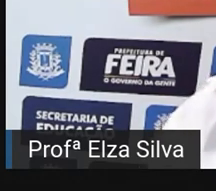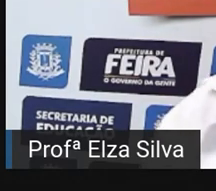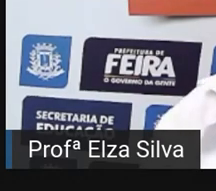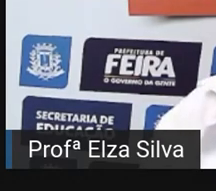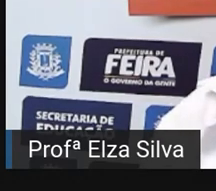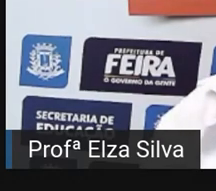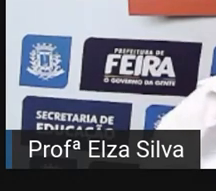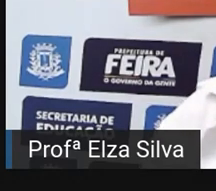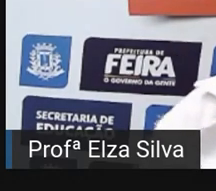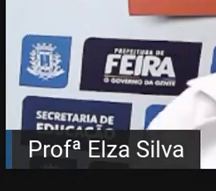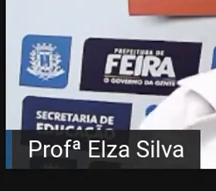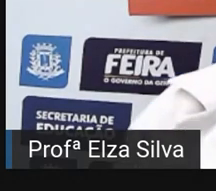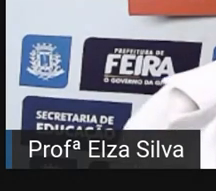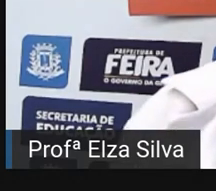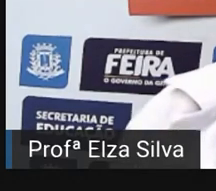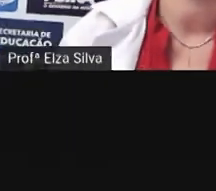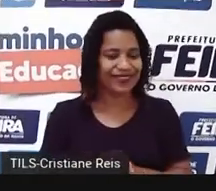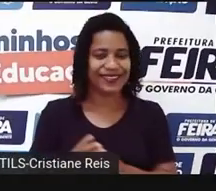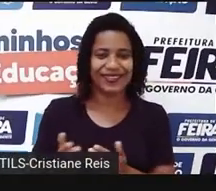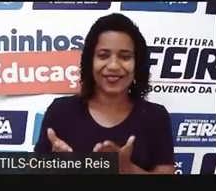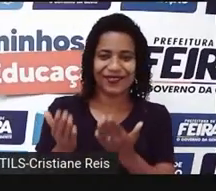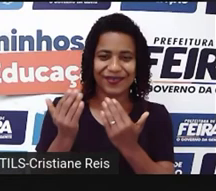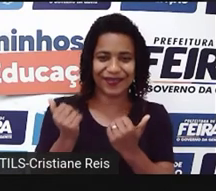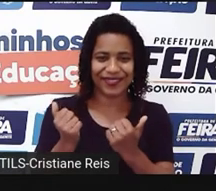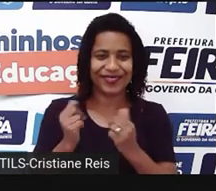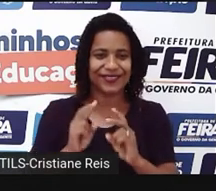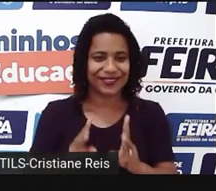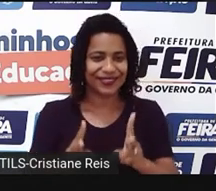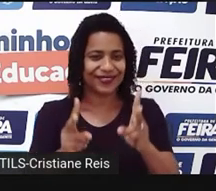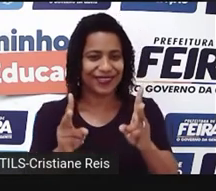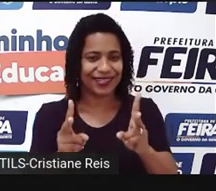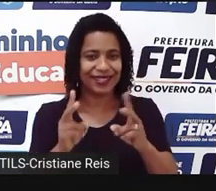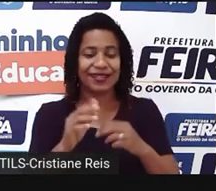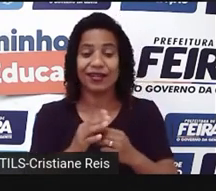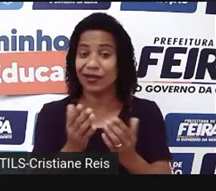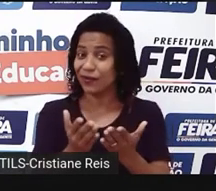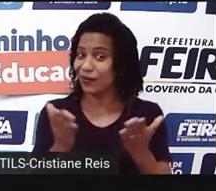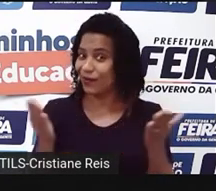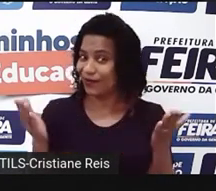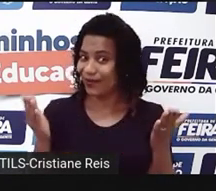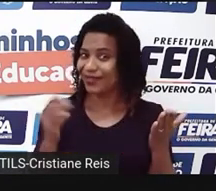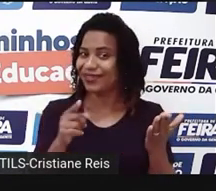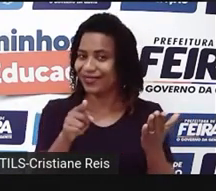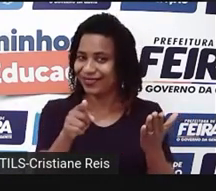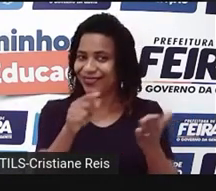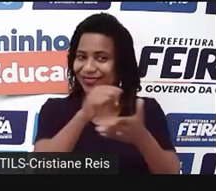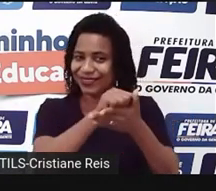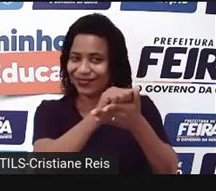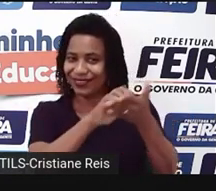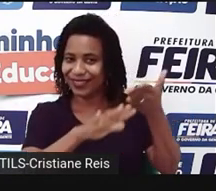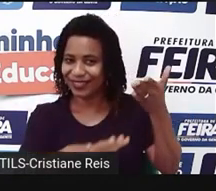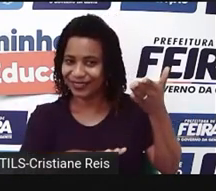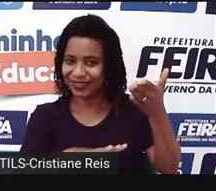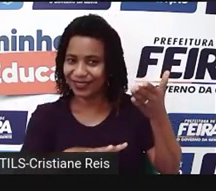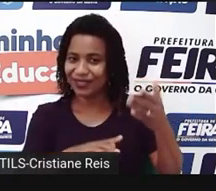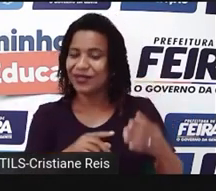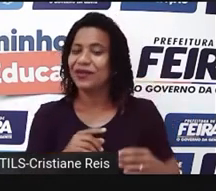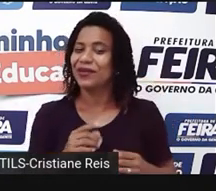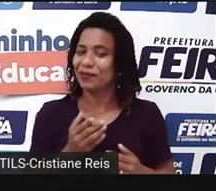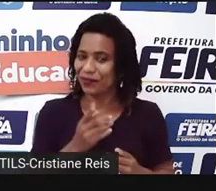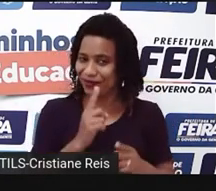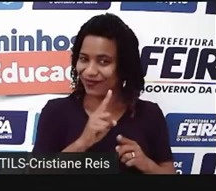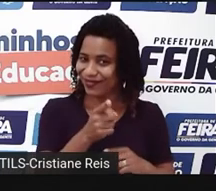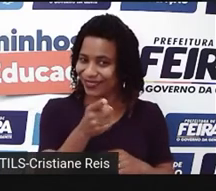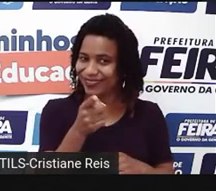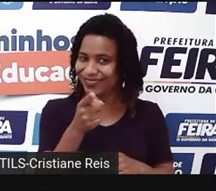Let's go. Vamos lá. E agora, lanço para vocês aquele desafio, because you can do it,